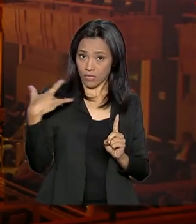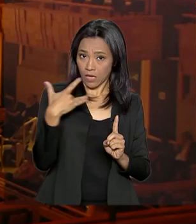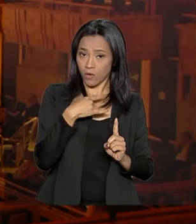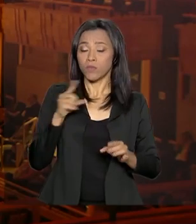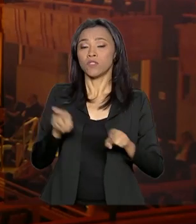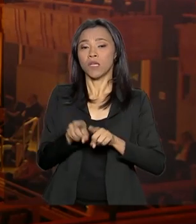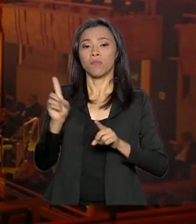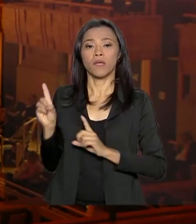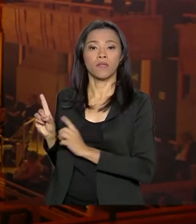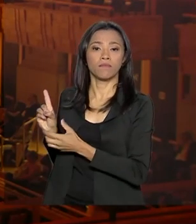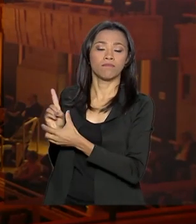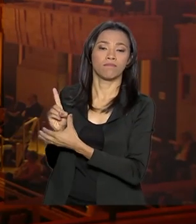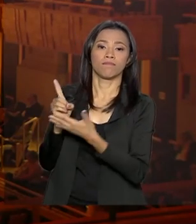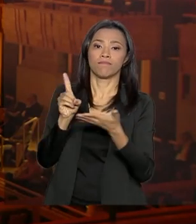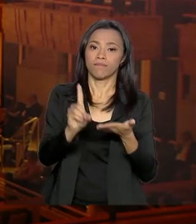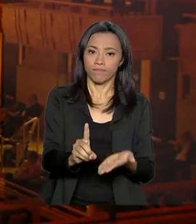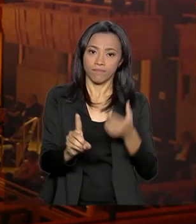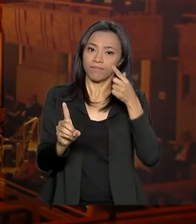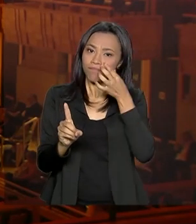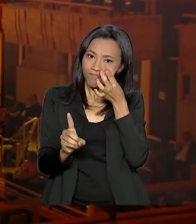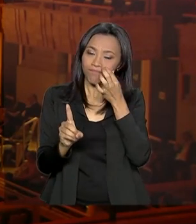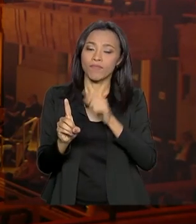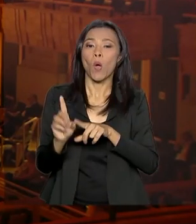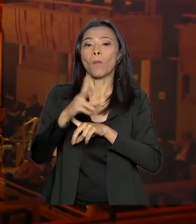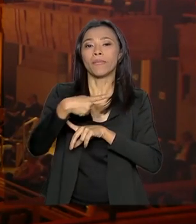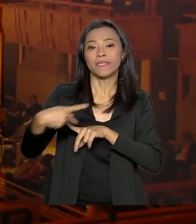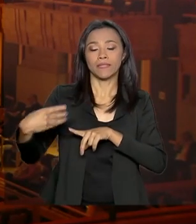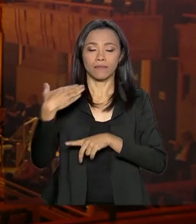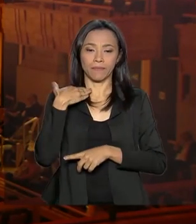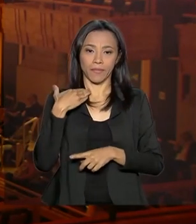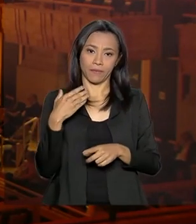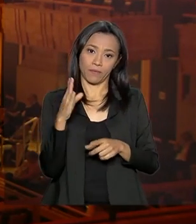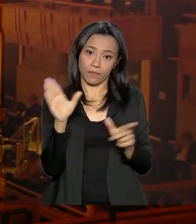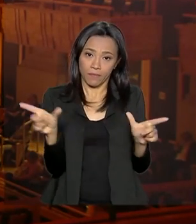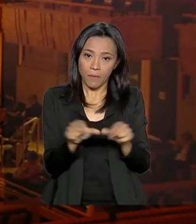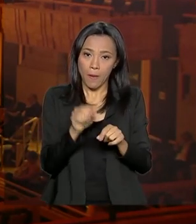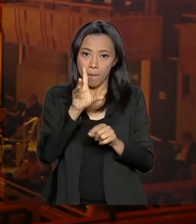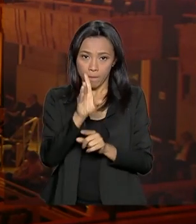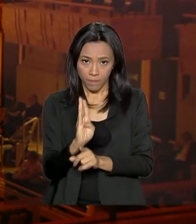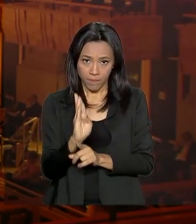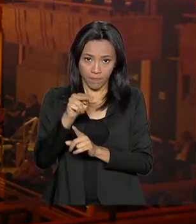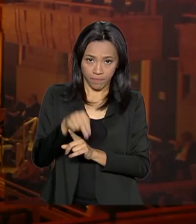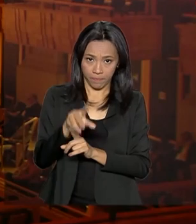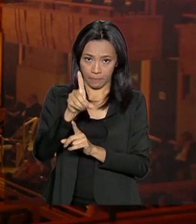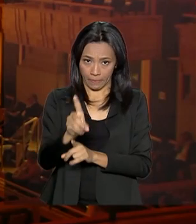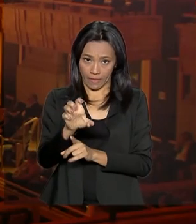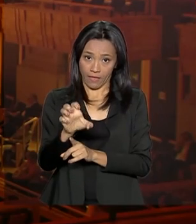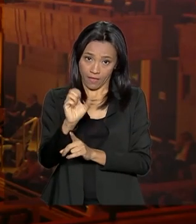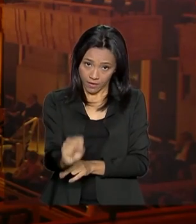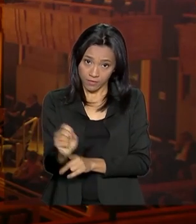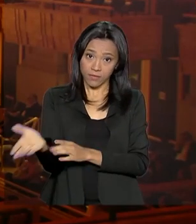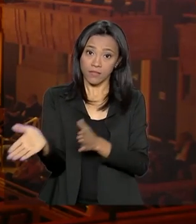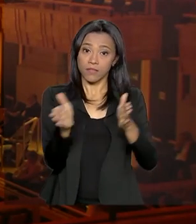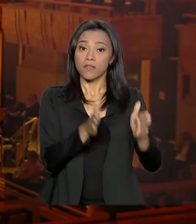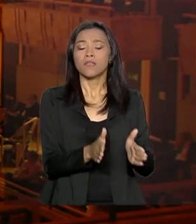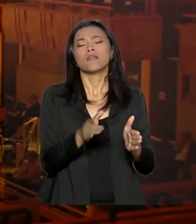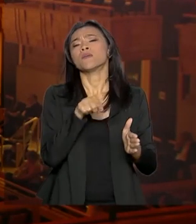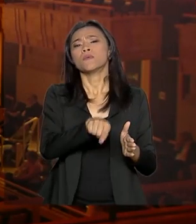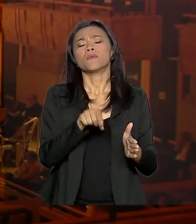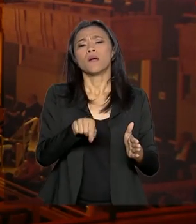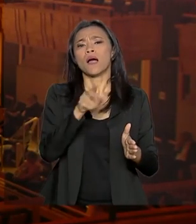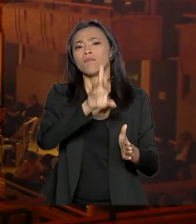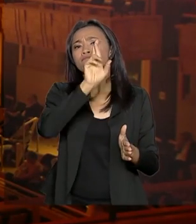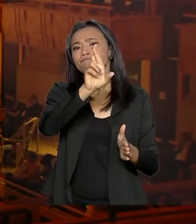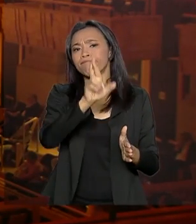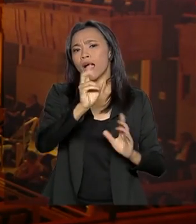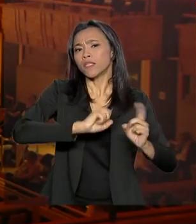do presidente do BNDES, Joaquim Levi. O papel da sociedade civil na gestão de